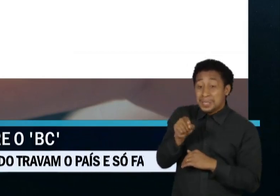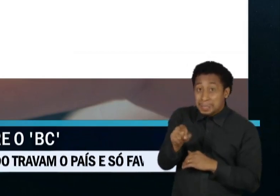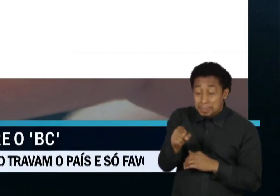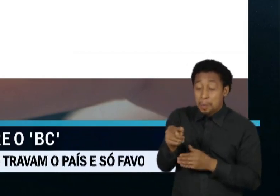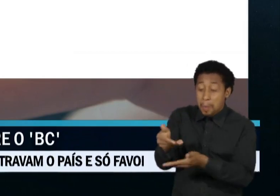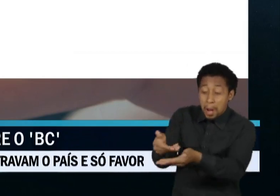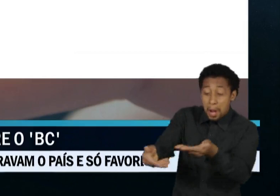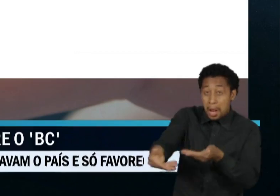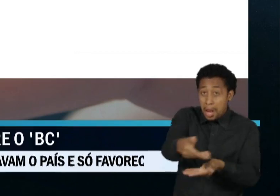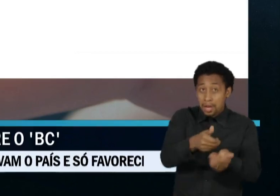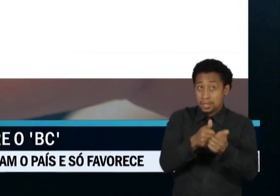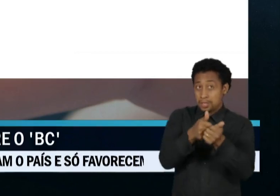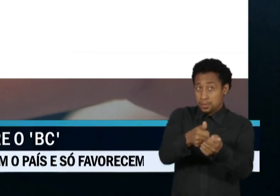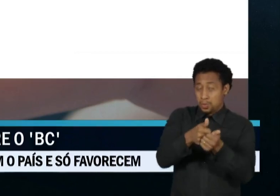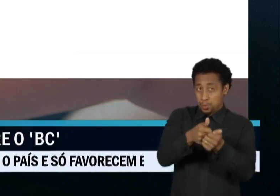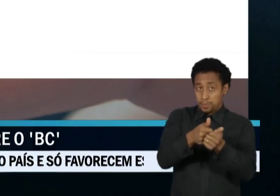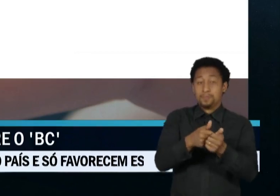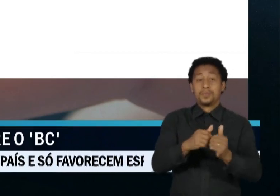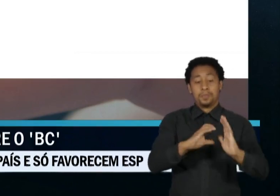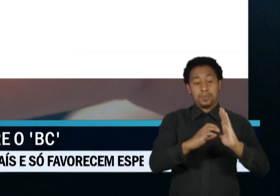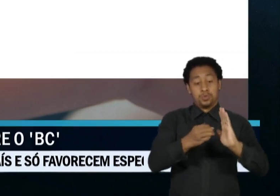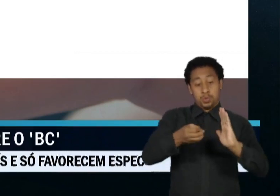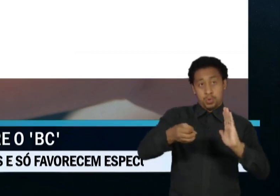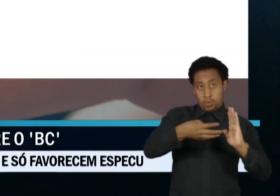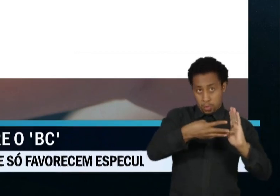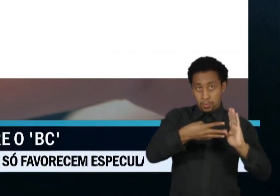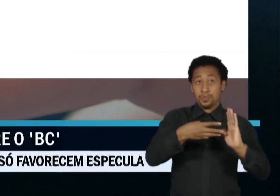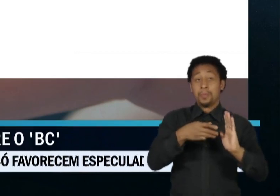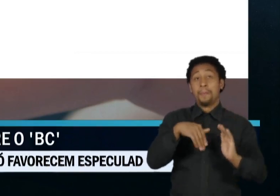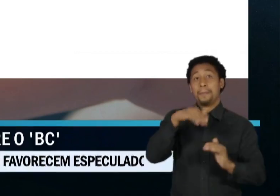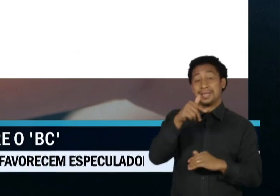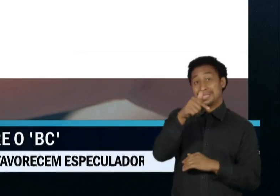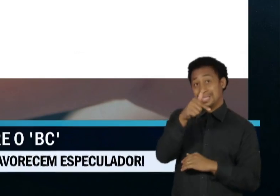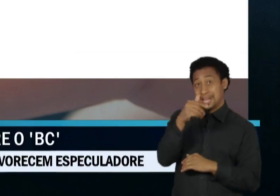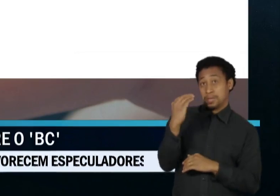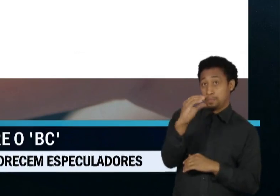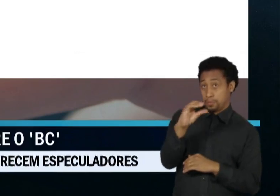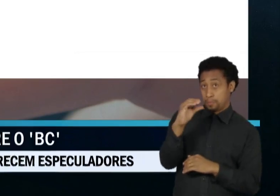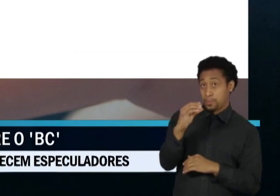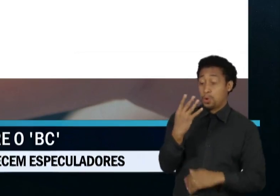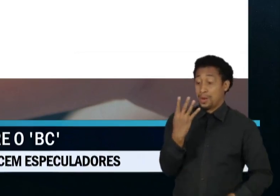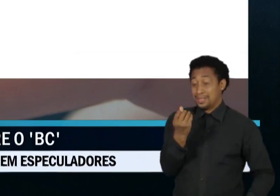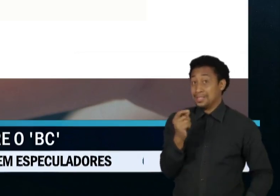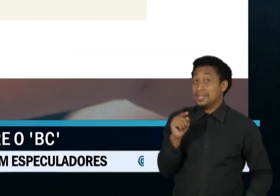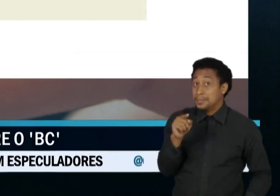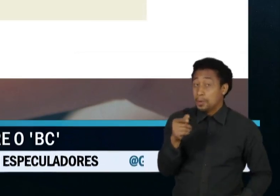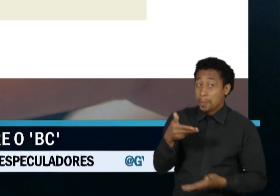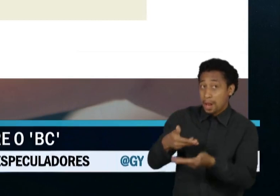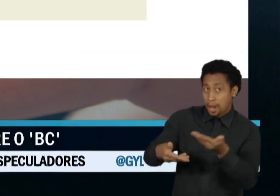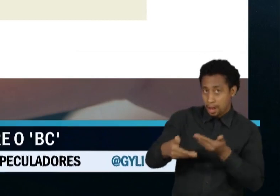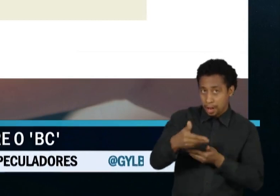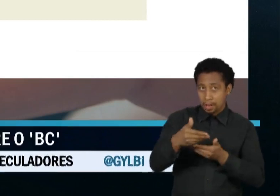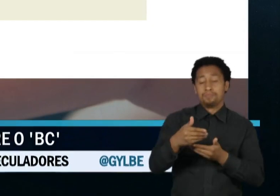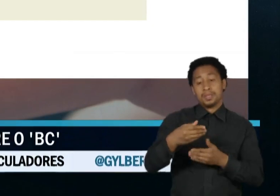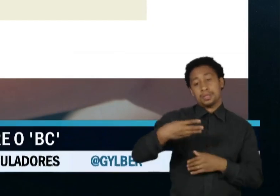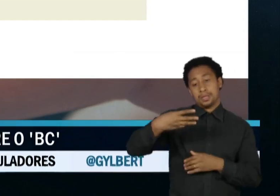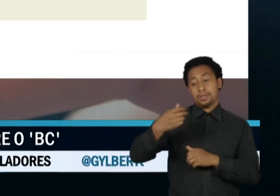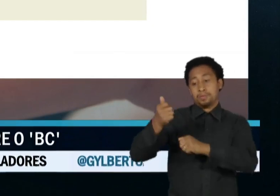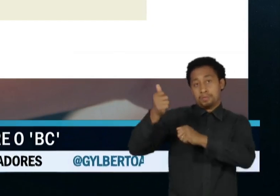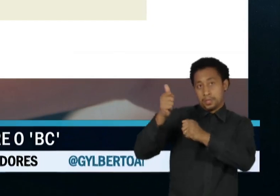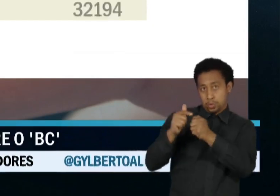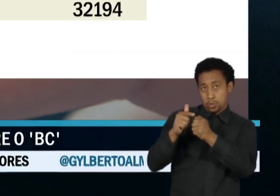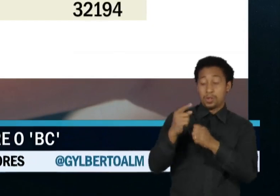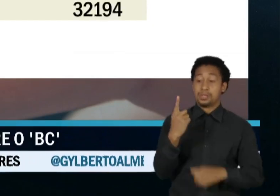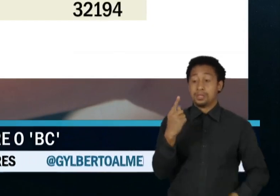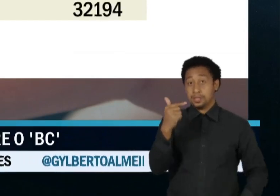seguida, o Novo com sete posts e mais de 46 mil interações. Em terceiro lugar, o PSOL, com 17 mensagens